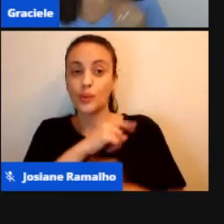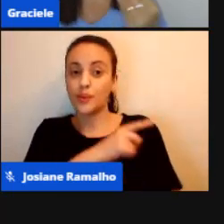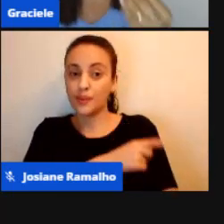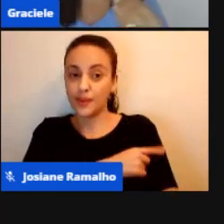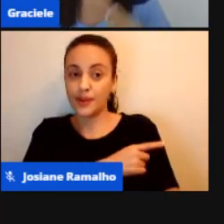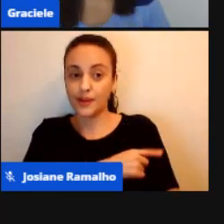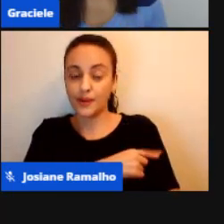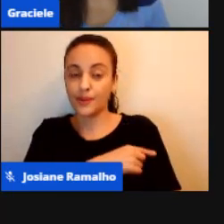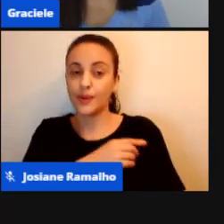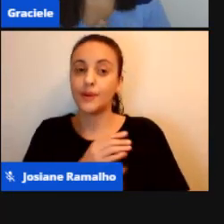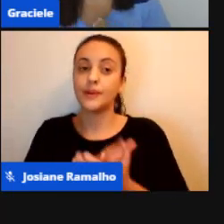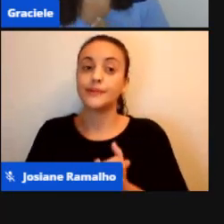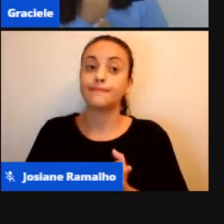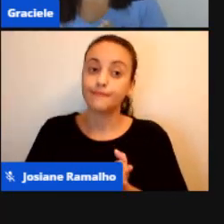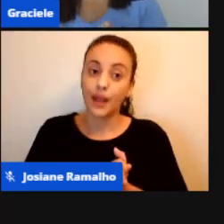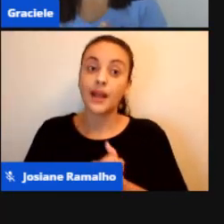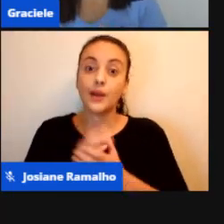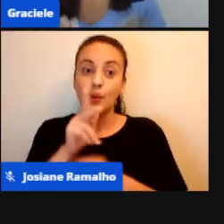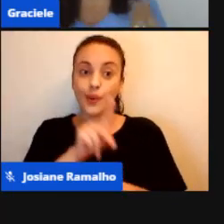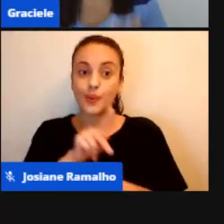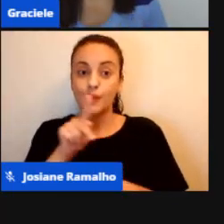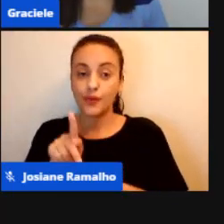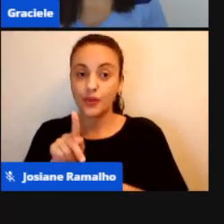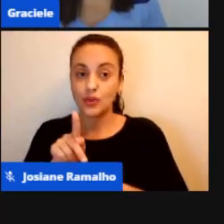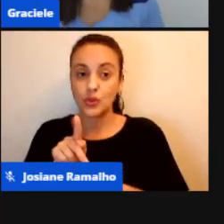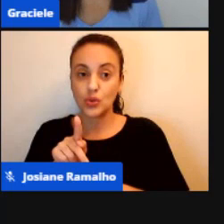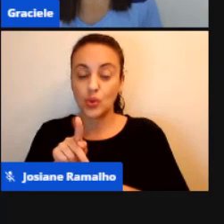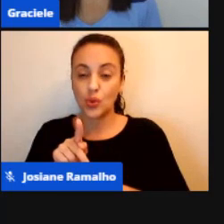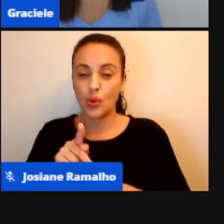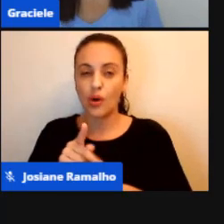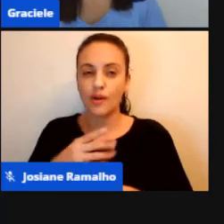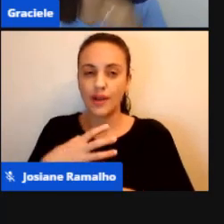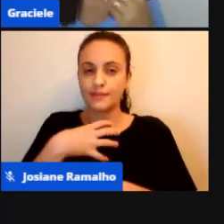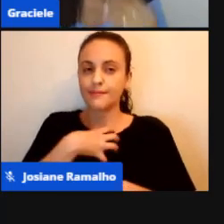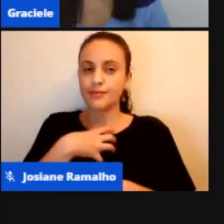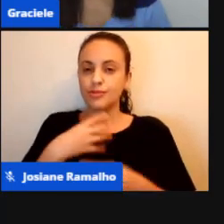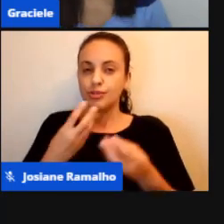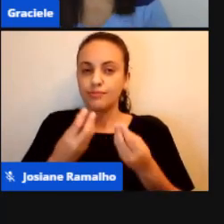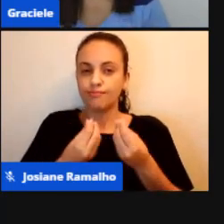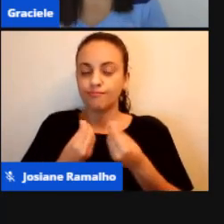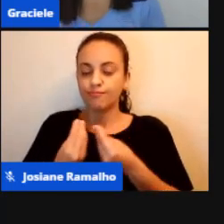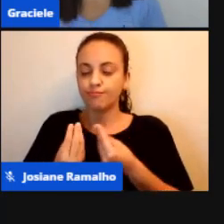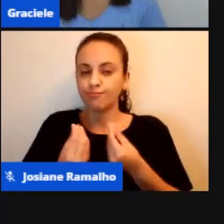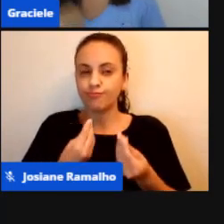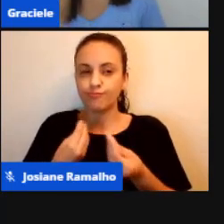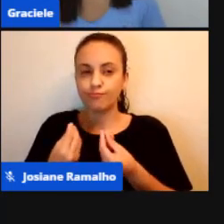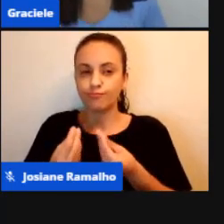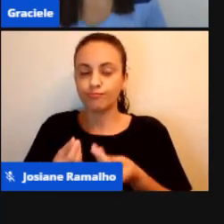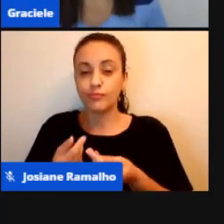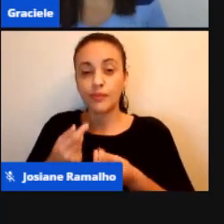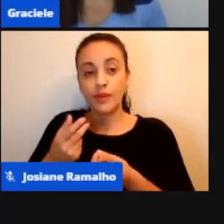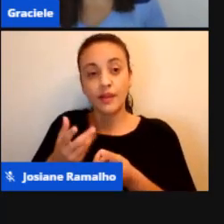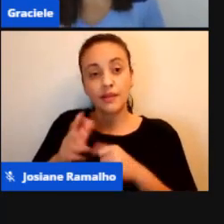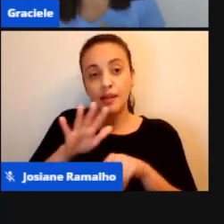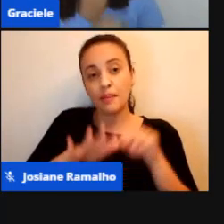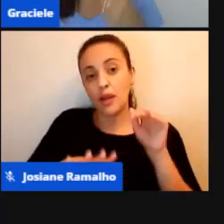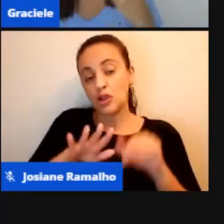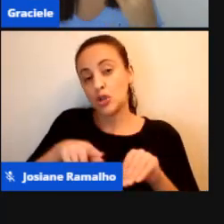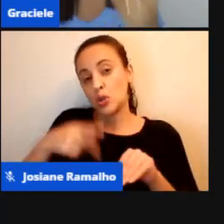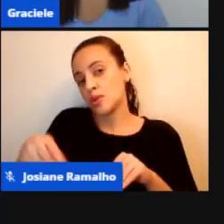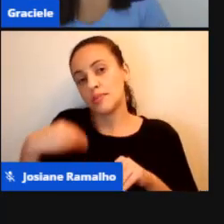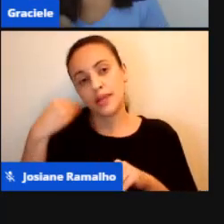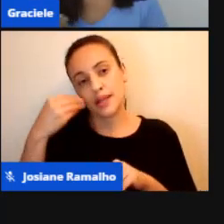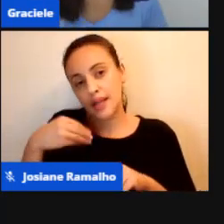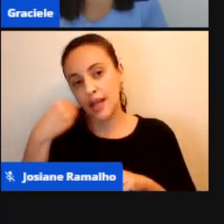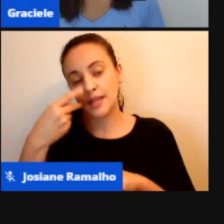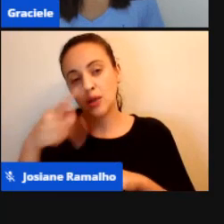E aí, professor, fica a critério da sua sensibilidade, da sua experiência, do teu embasamento teórico,